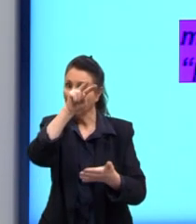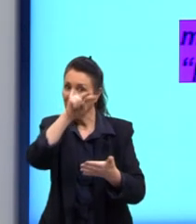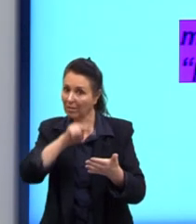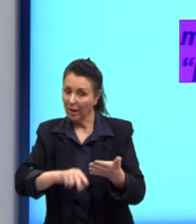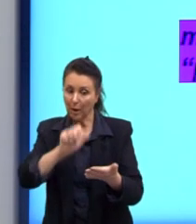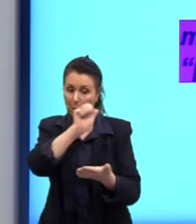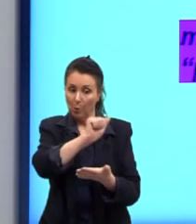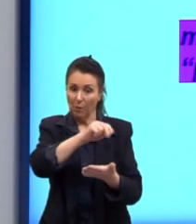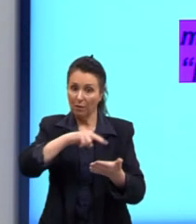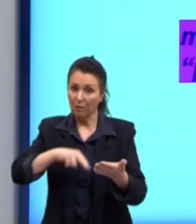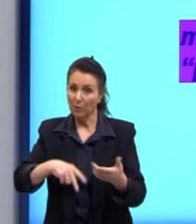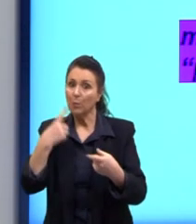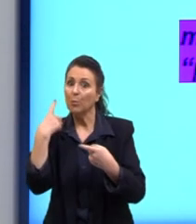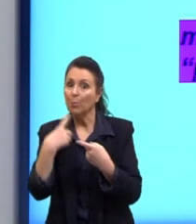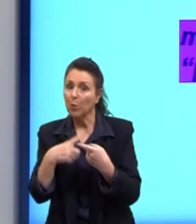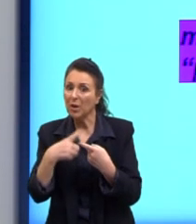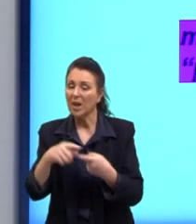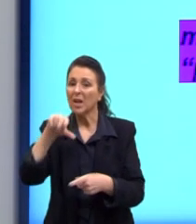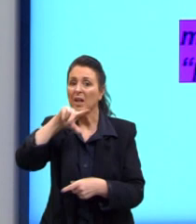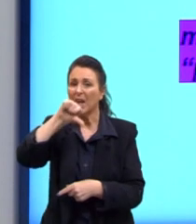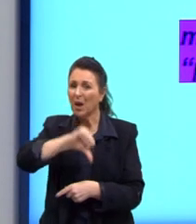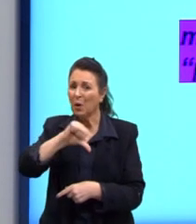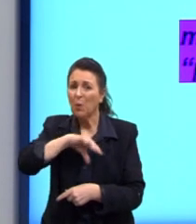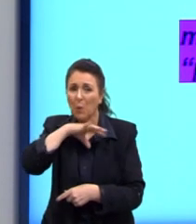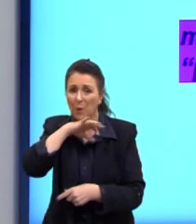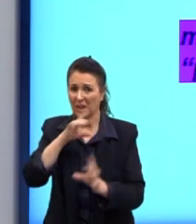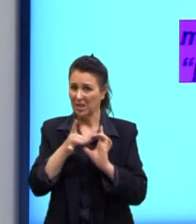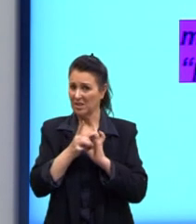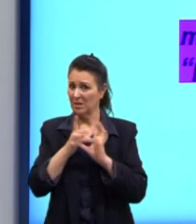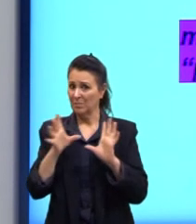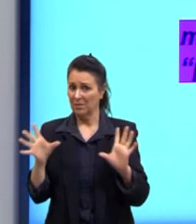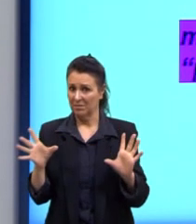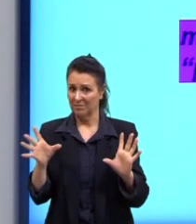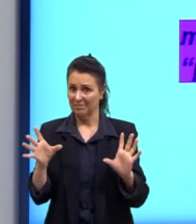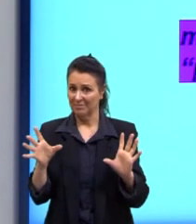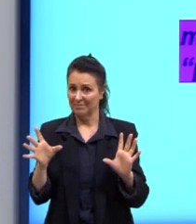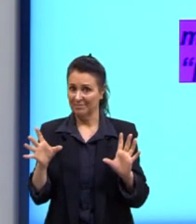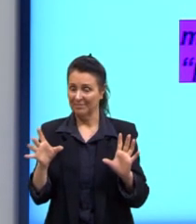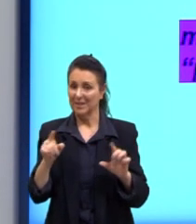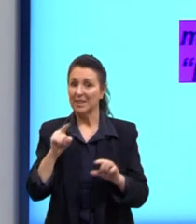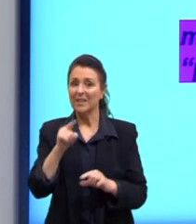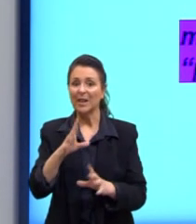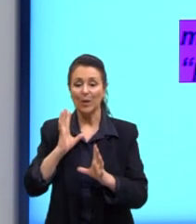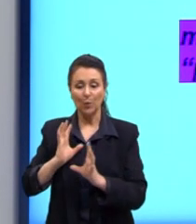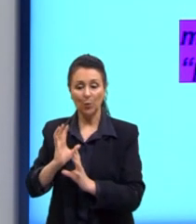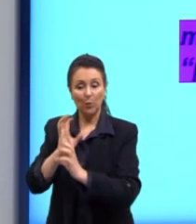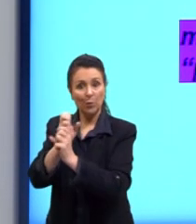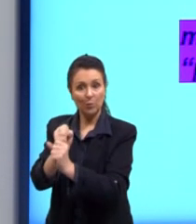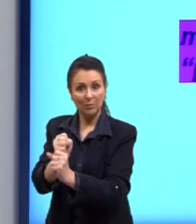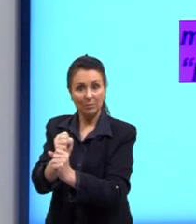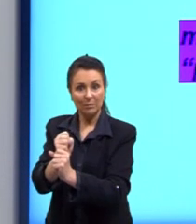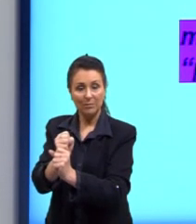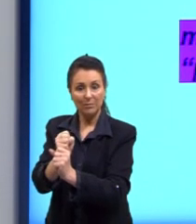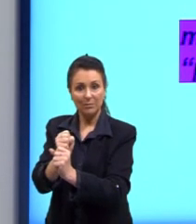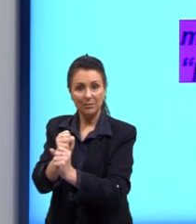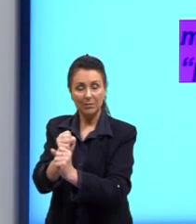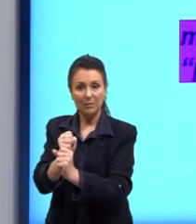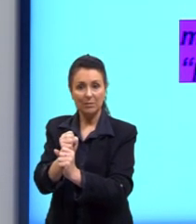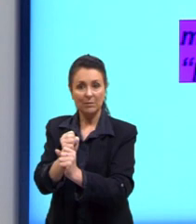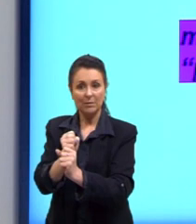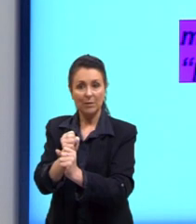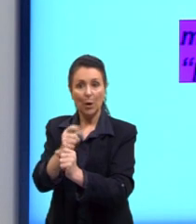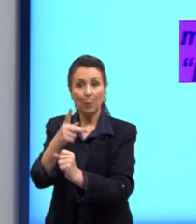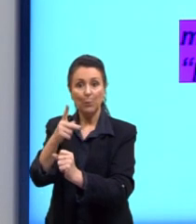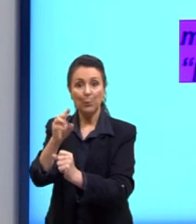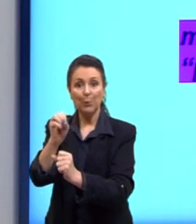corretor, por que é precária democratização. E ele conclui, então, portanto,